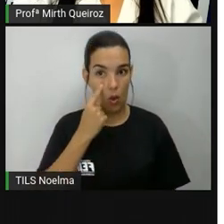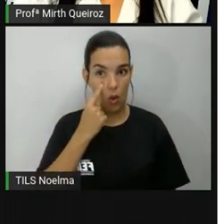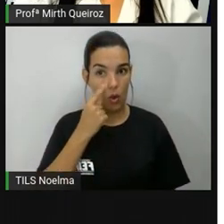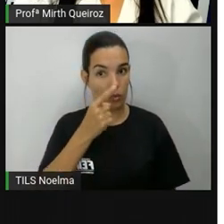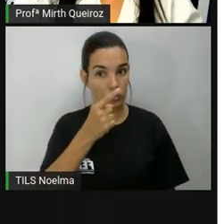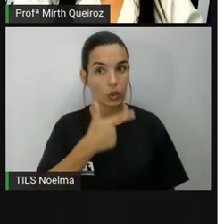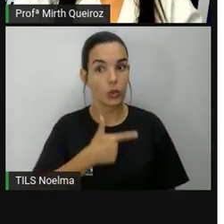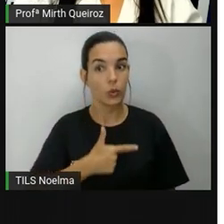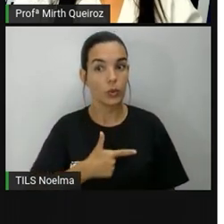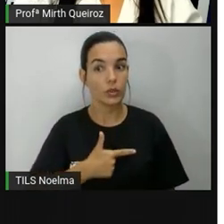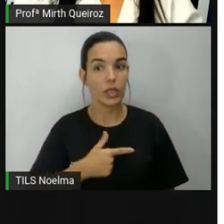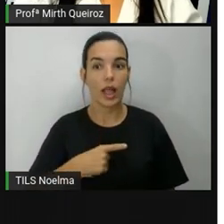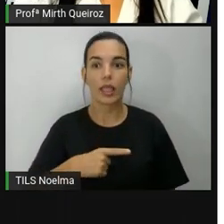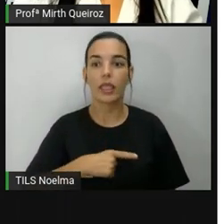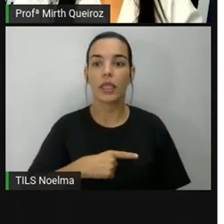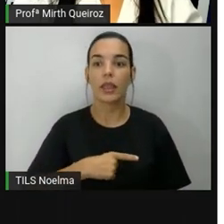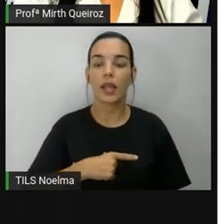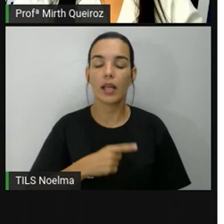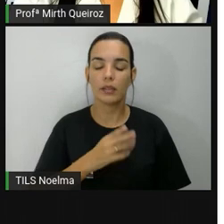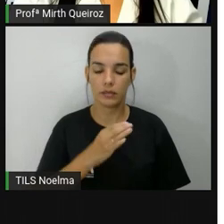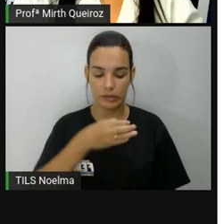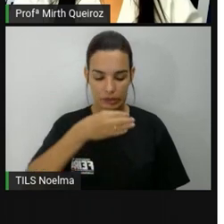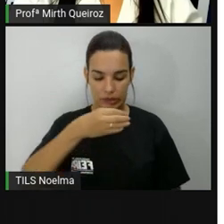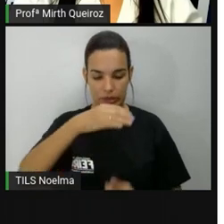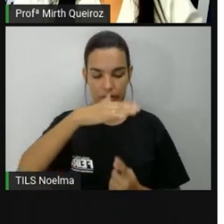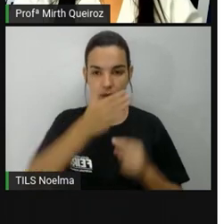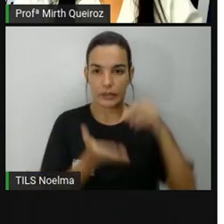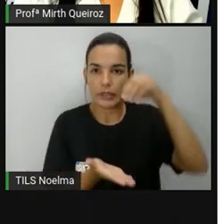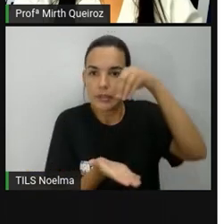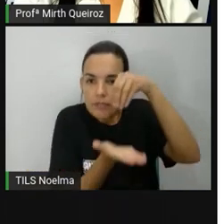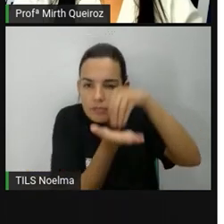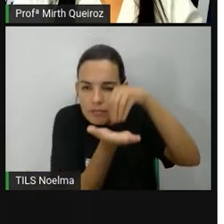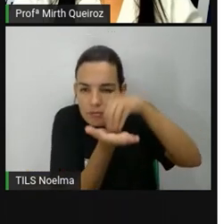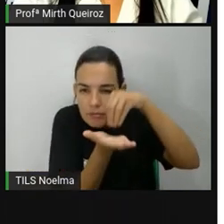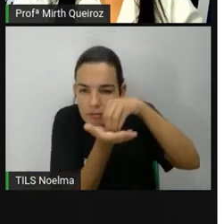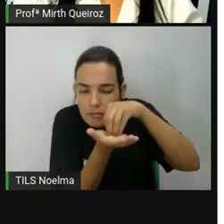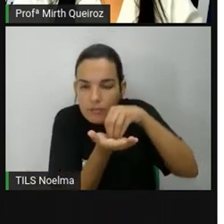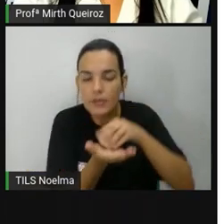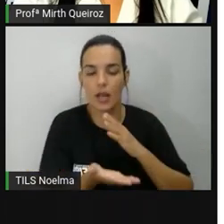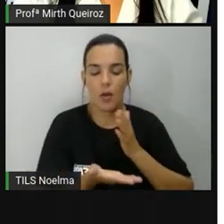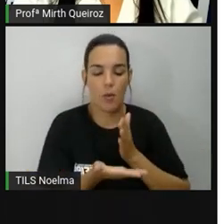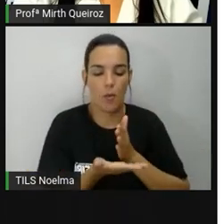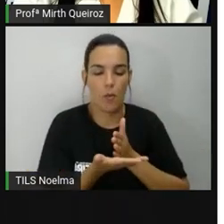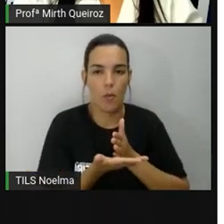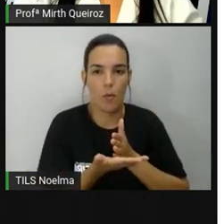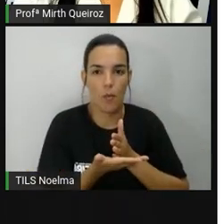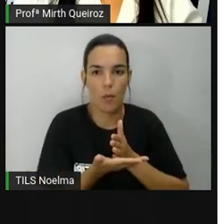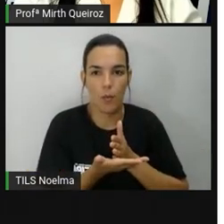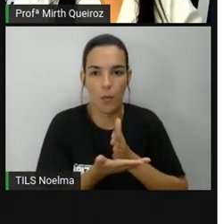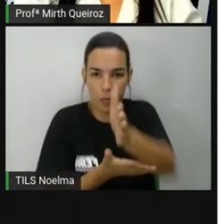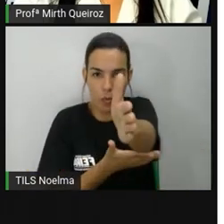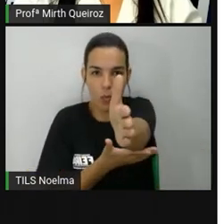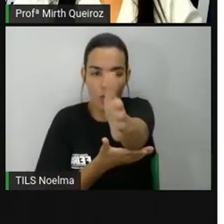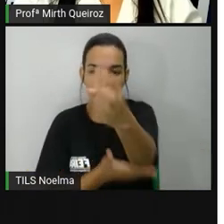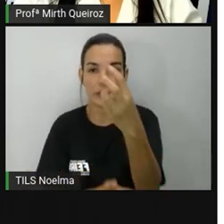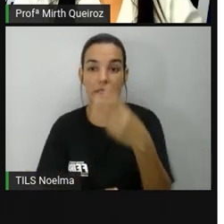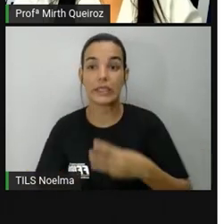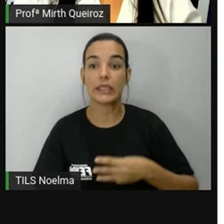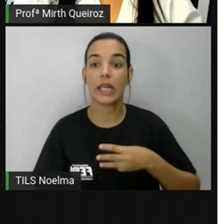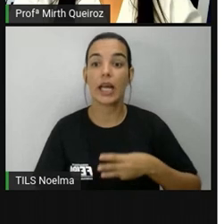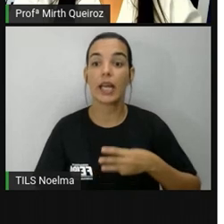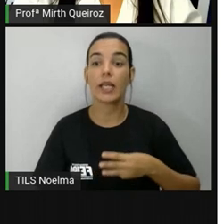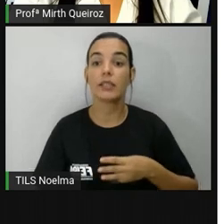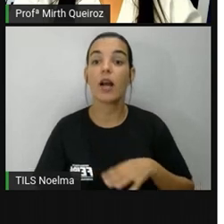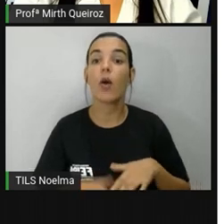imaginar que o 2, ele esteja aí no centro da rosa dos ventos. E ele jogou para o número 3, ele vai jogar